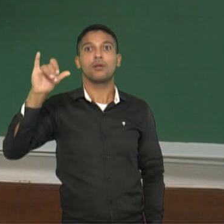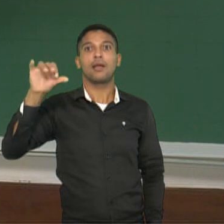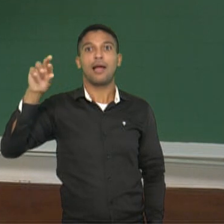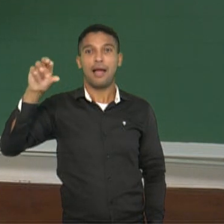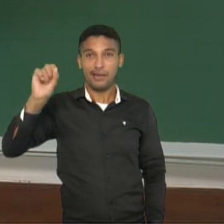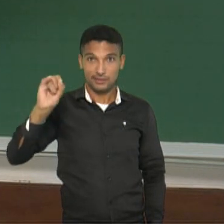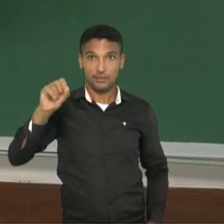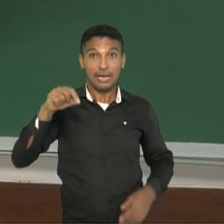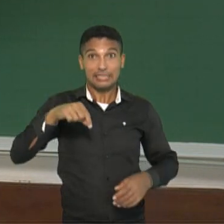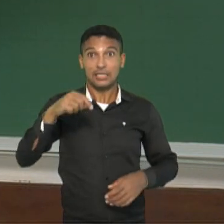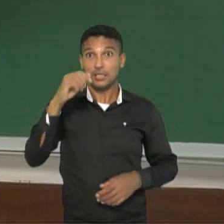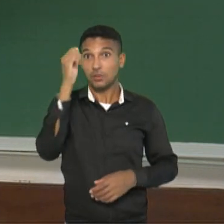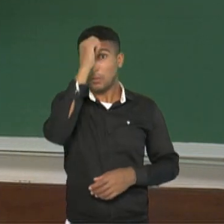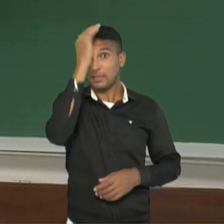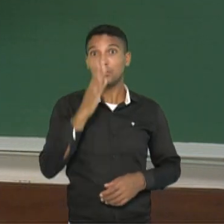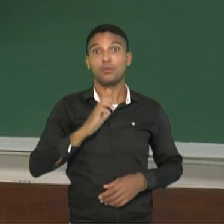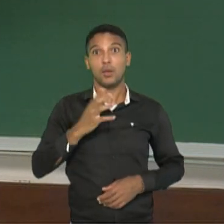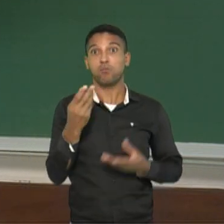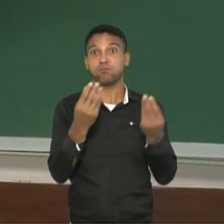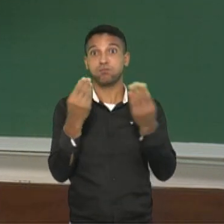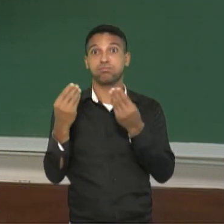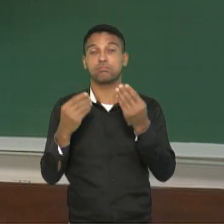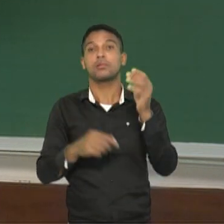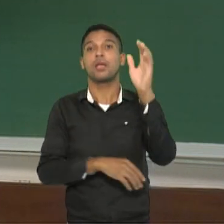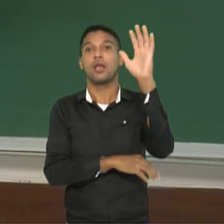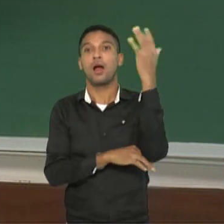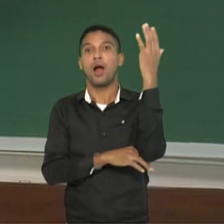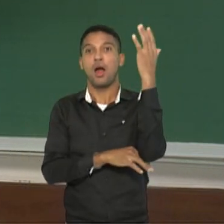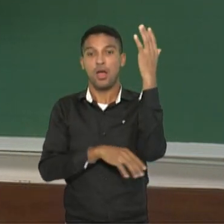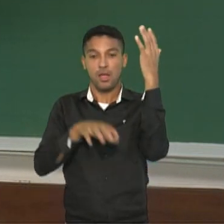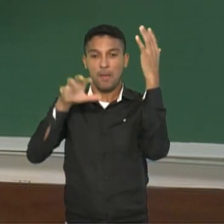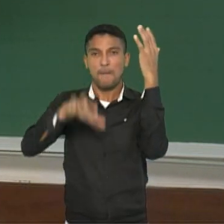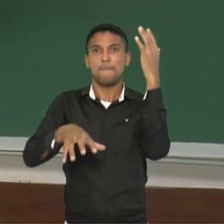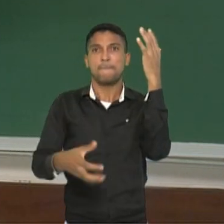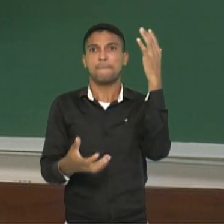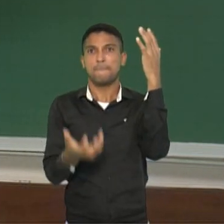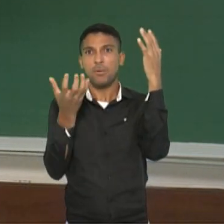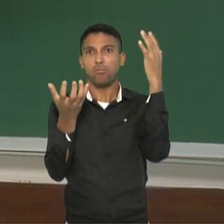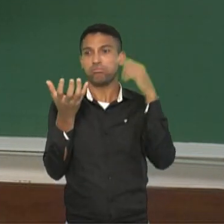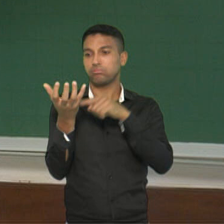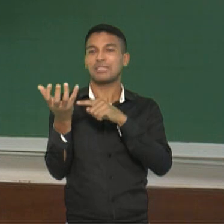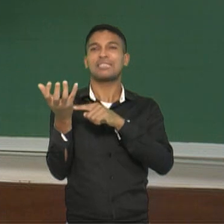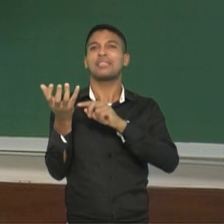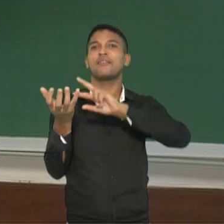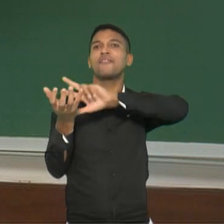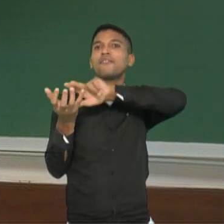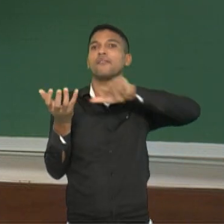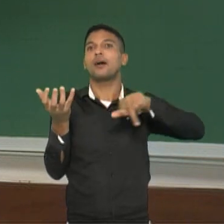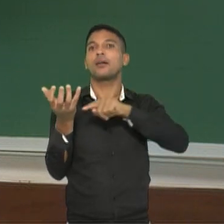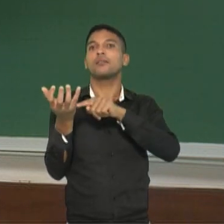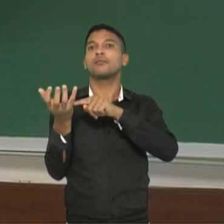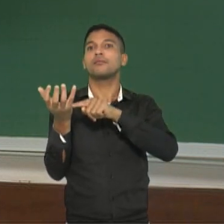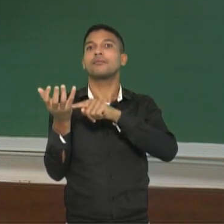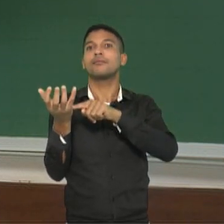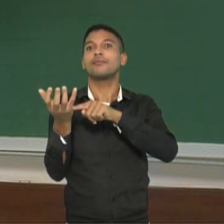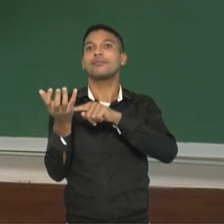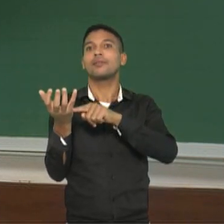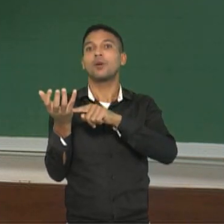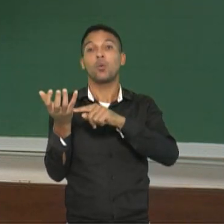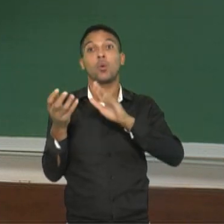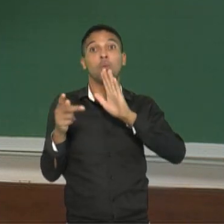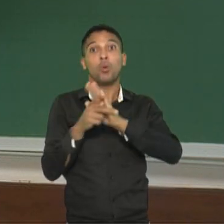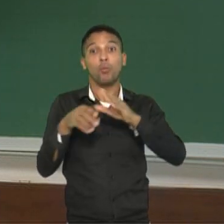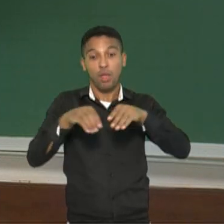importante. Saber, inclusive, administrar e explorar esses recursos também é algo extremamente